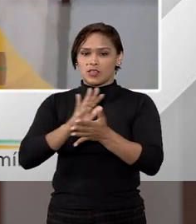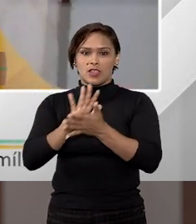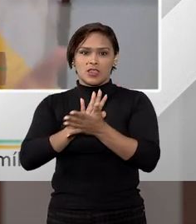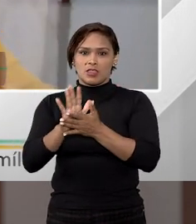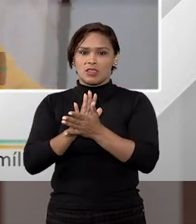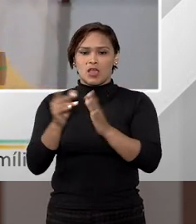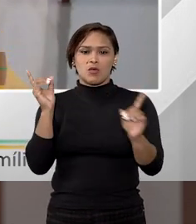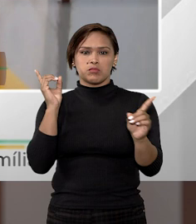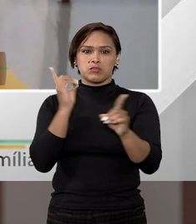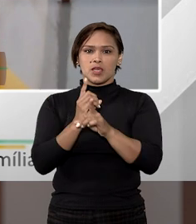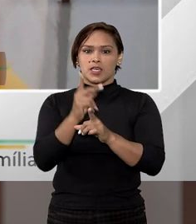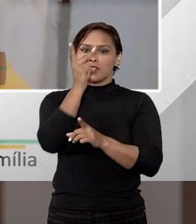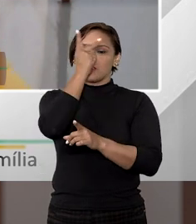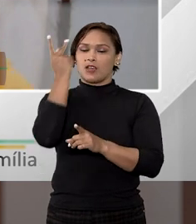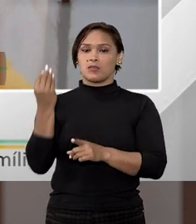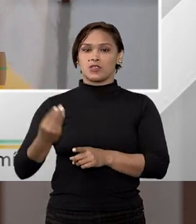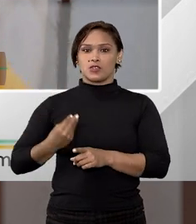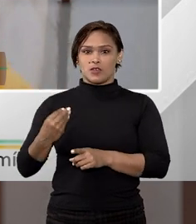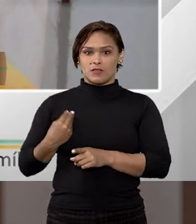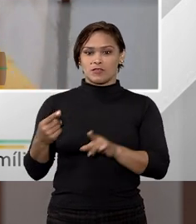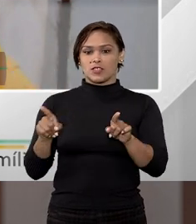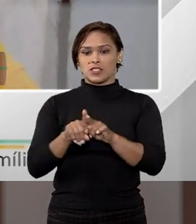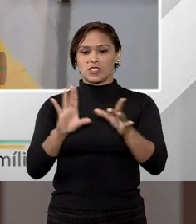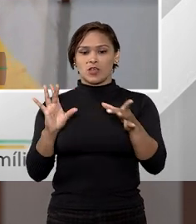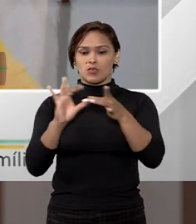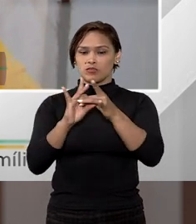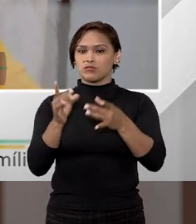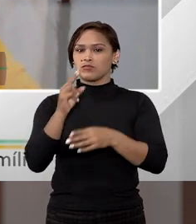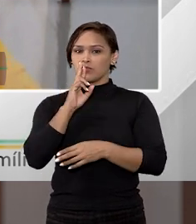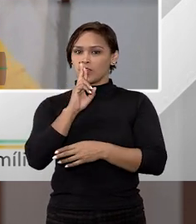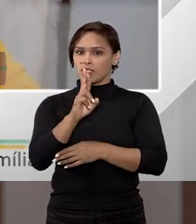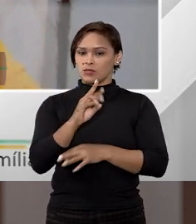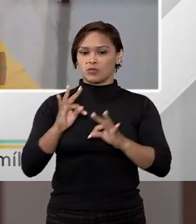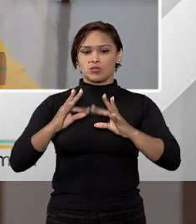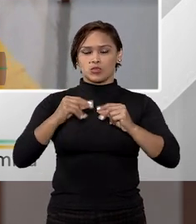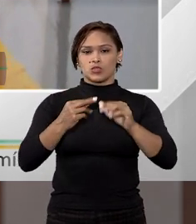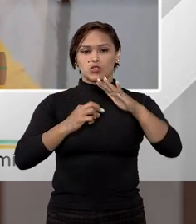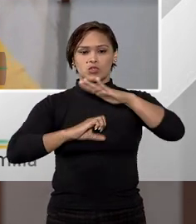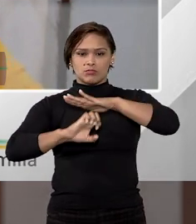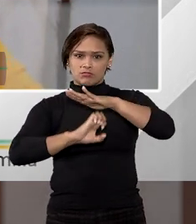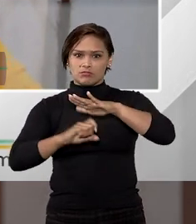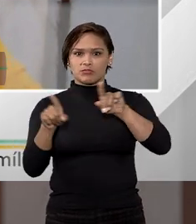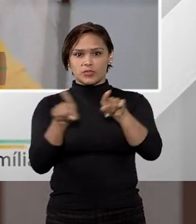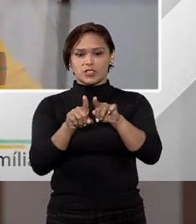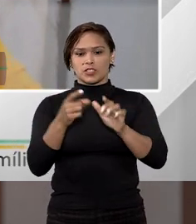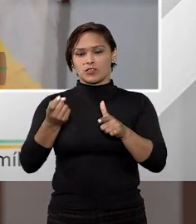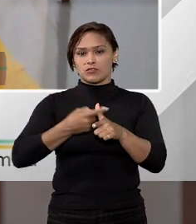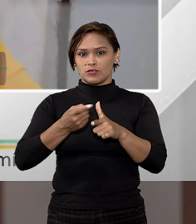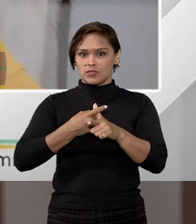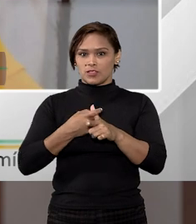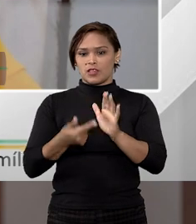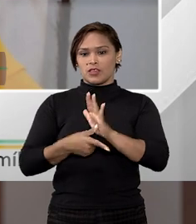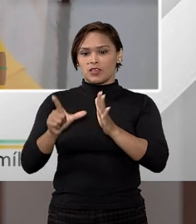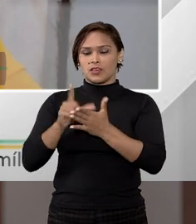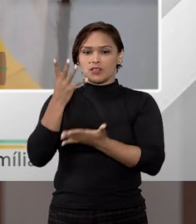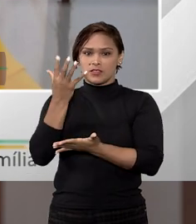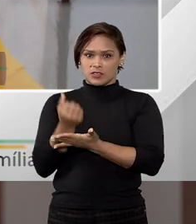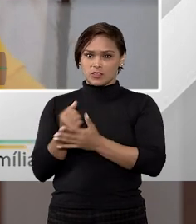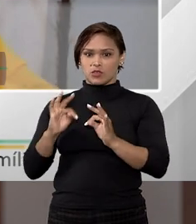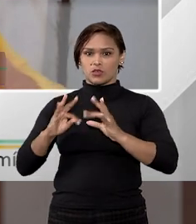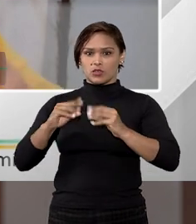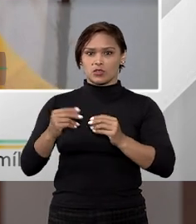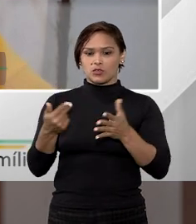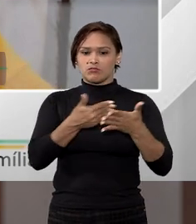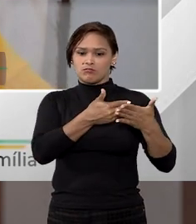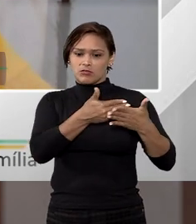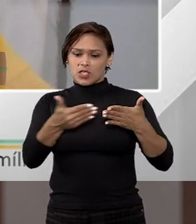lastro, então é a pessoa física por meio do sócio que vai responder por todas estas dívidas, enfim, e todo